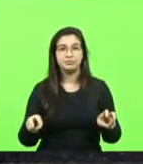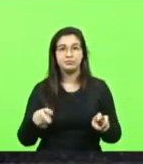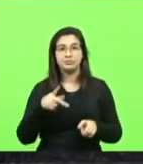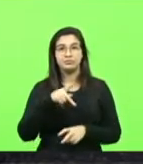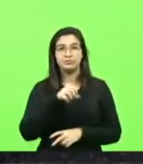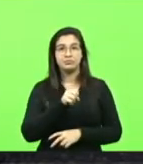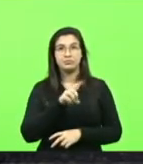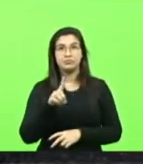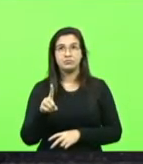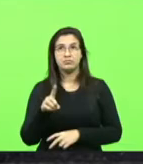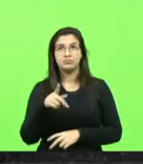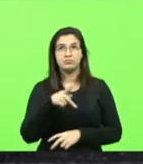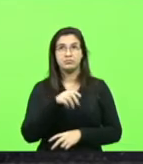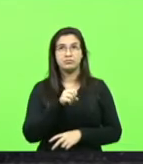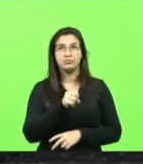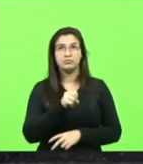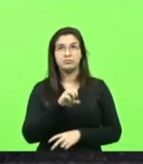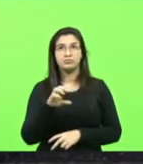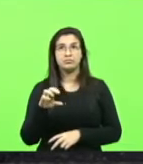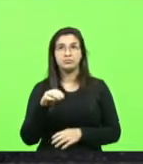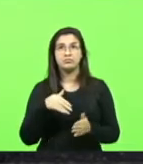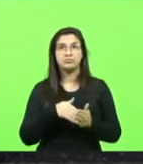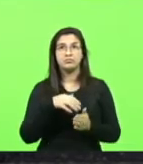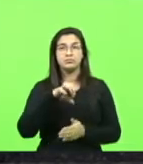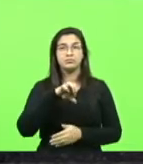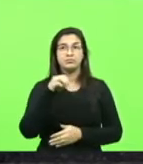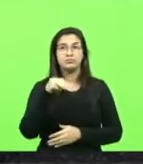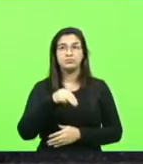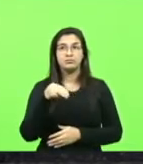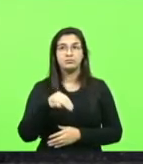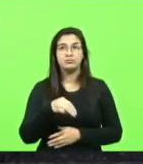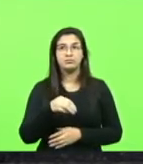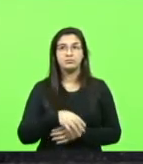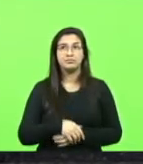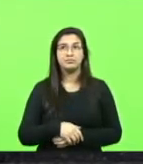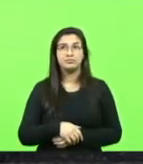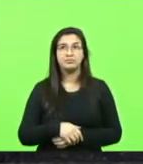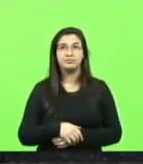-PSC, por nove minutos. Ninguém, deputado Marlene.